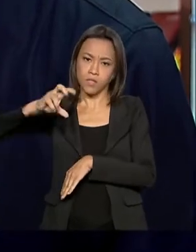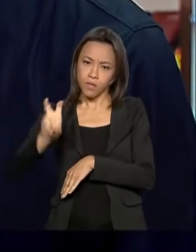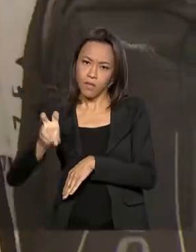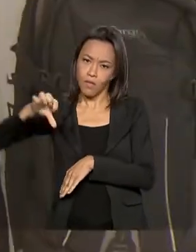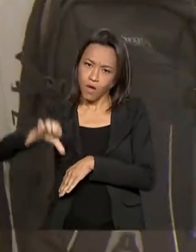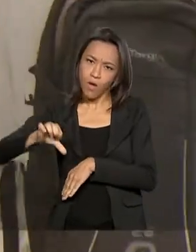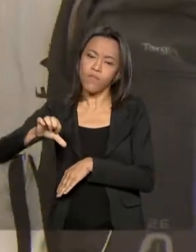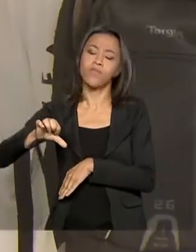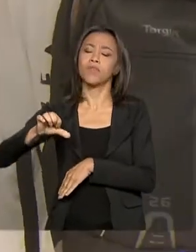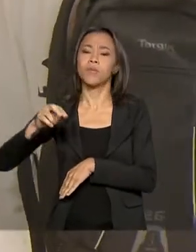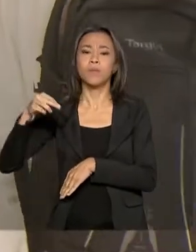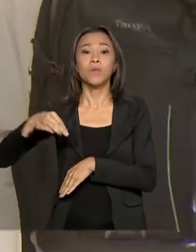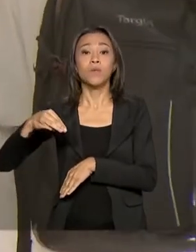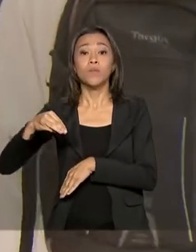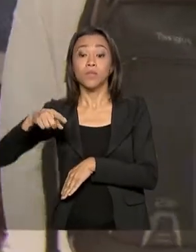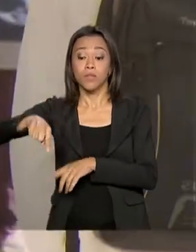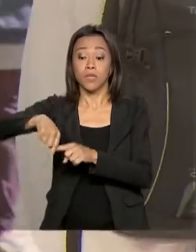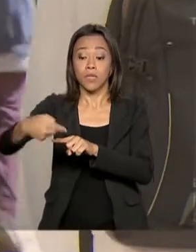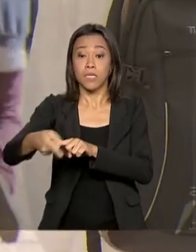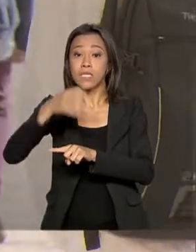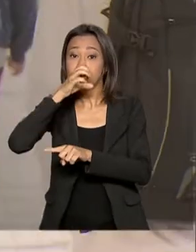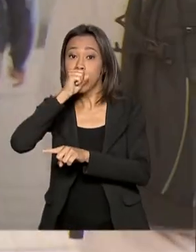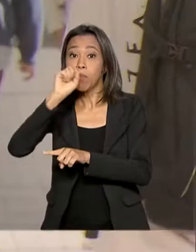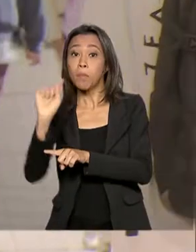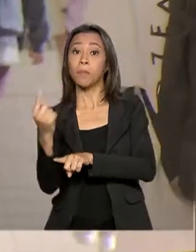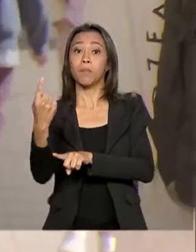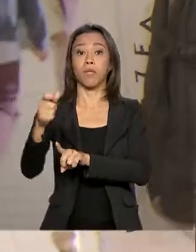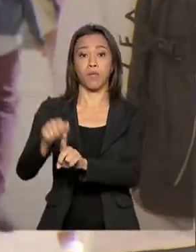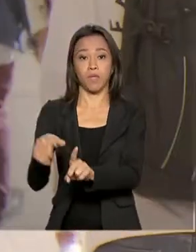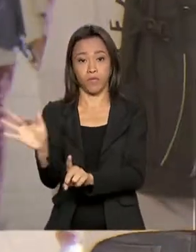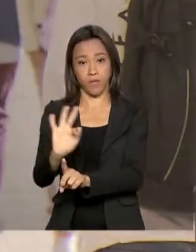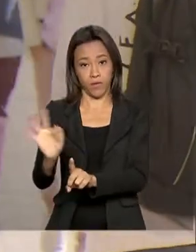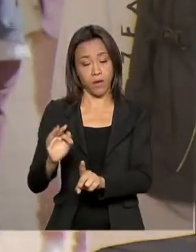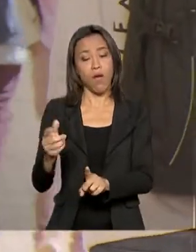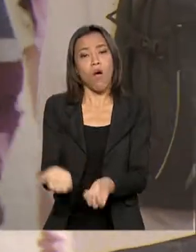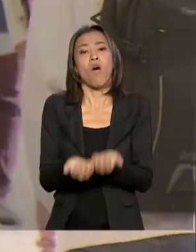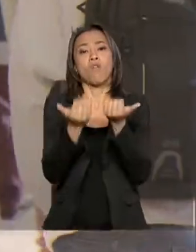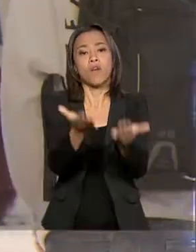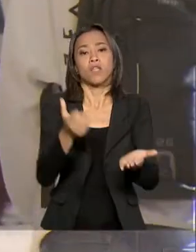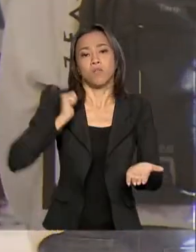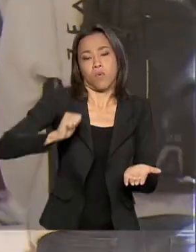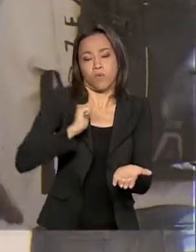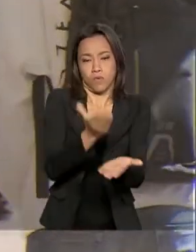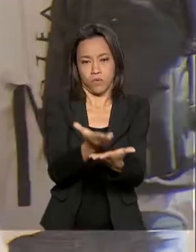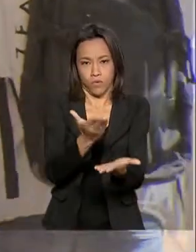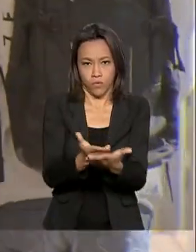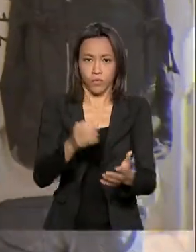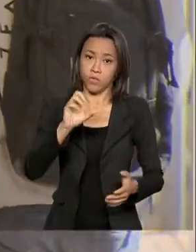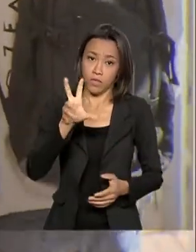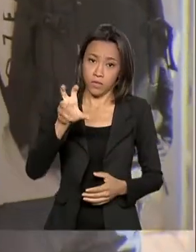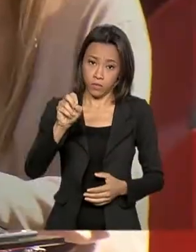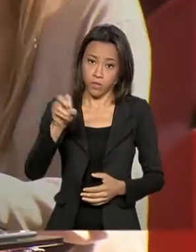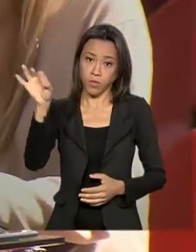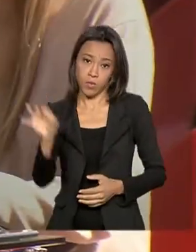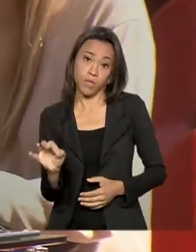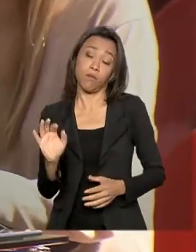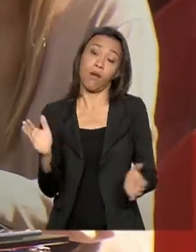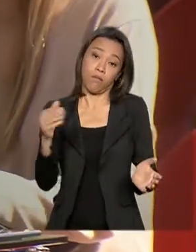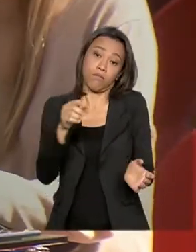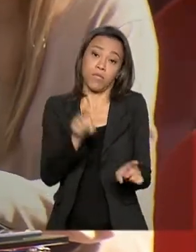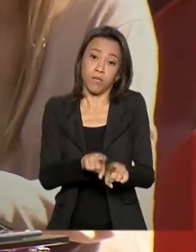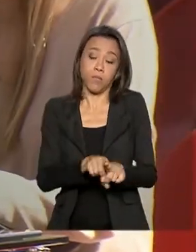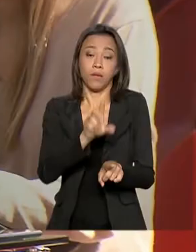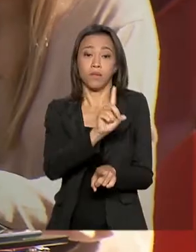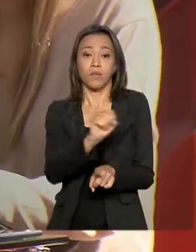sábado, 1º de fevereiro. O ProUni oferta bolsas de estudo integrais ou parciais e tem dois